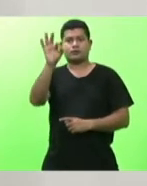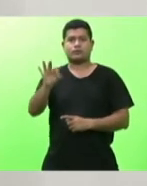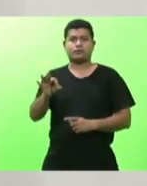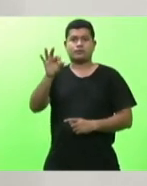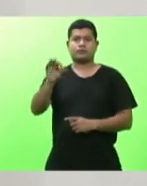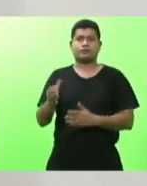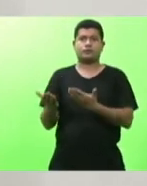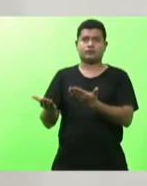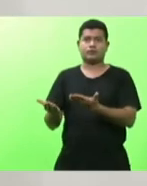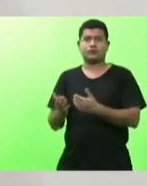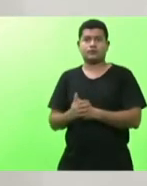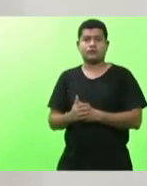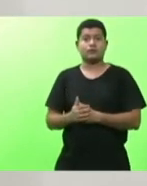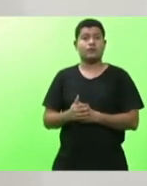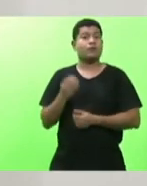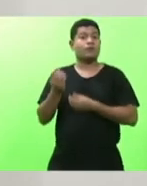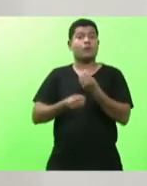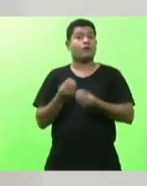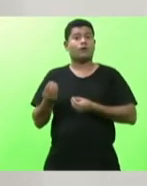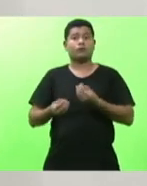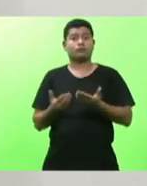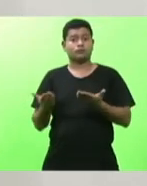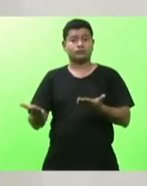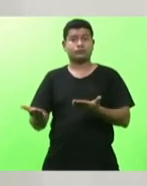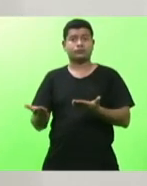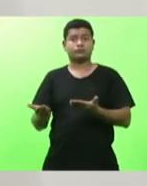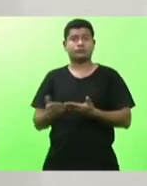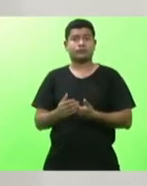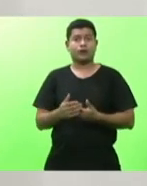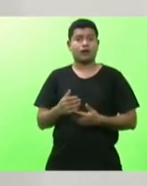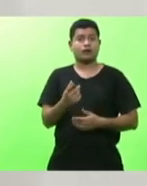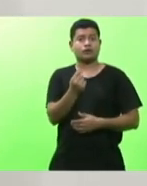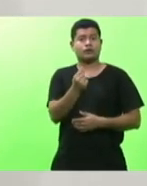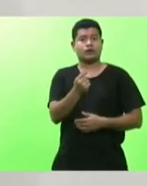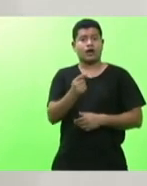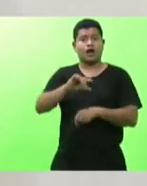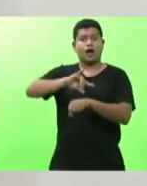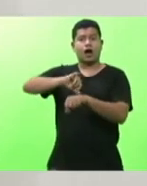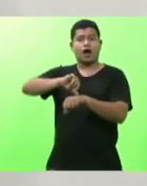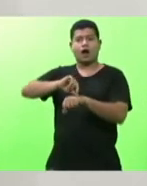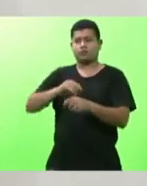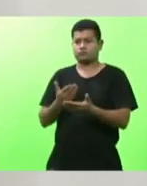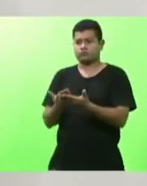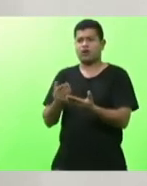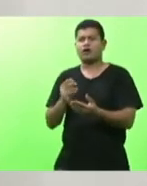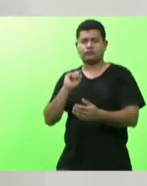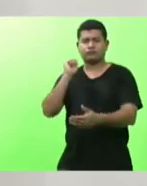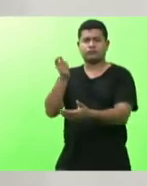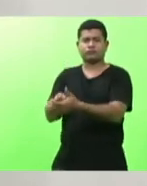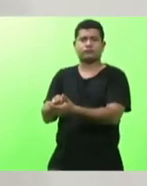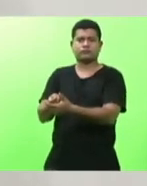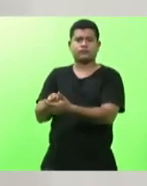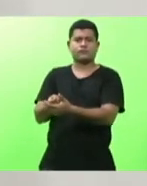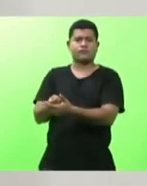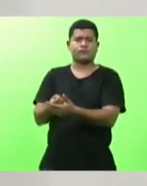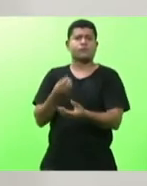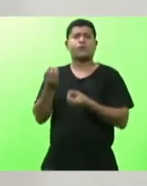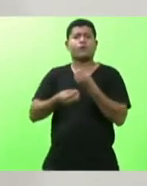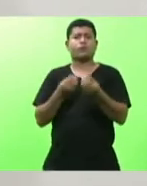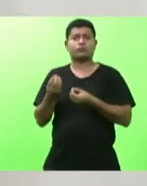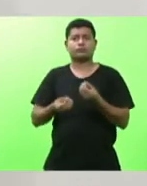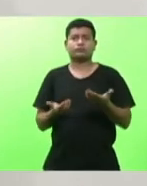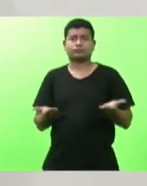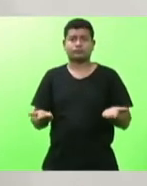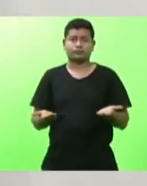empresa que pegou empréstimo vai ter todo o capital praticamente para poder pagar e honrar aquele compromisso deve ficar